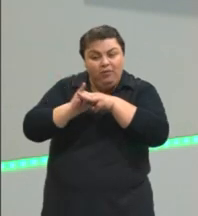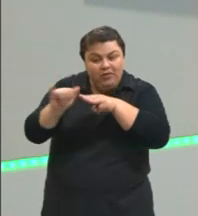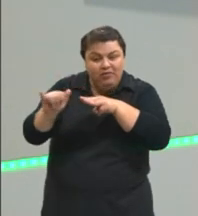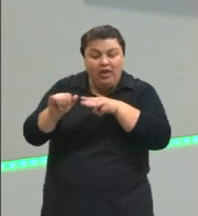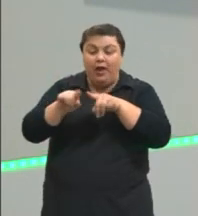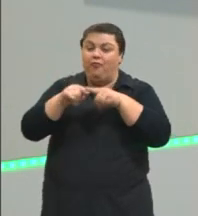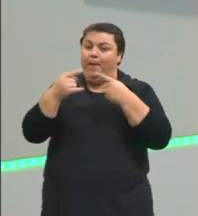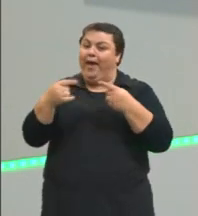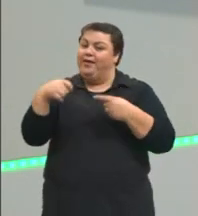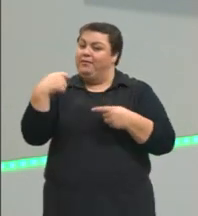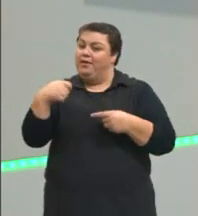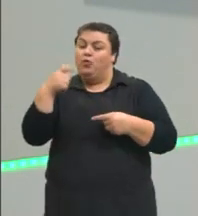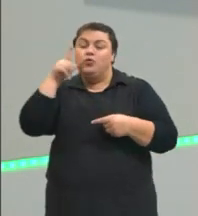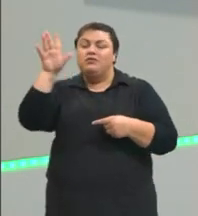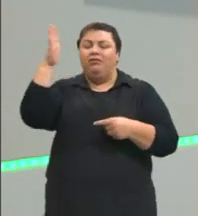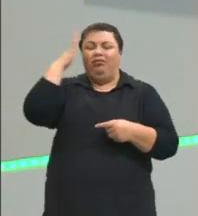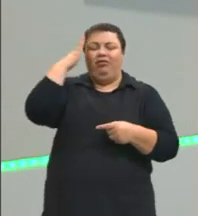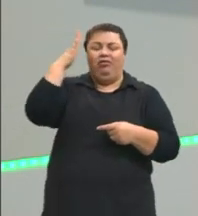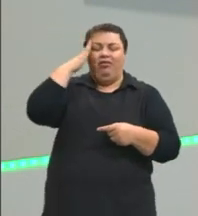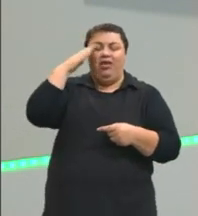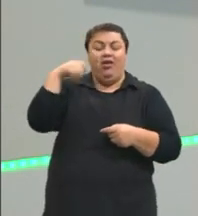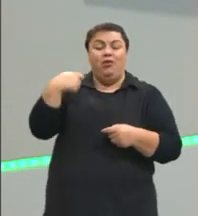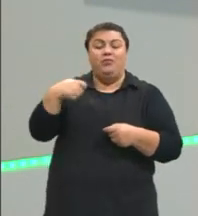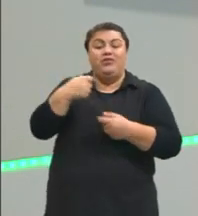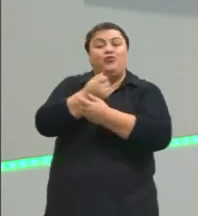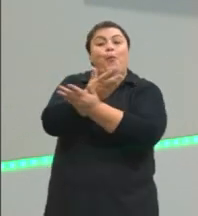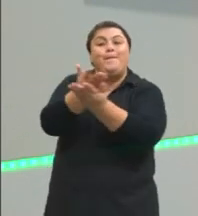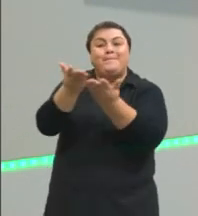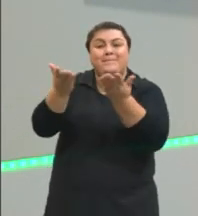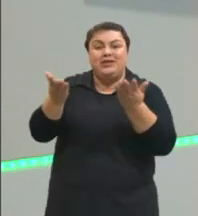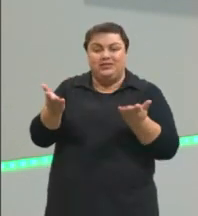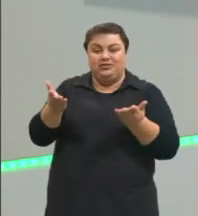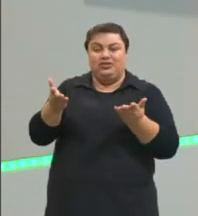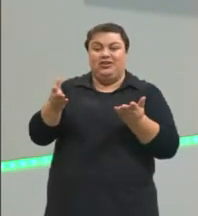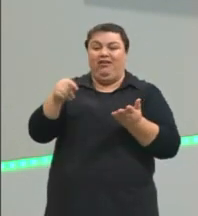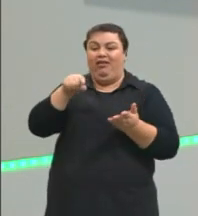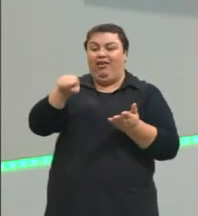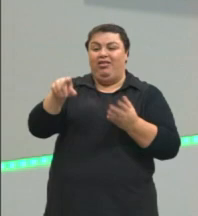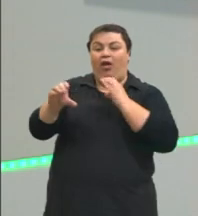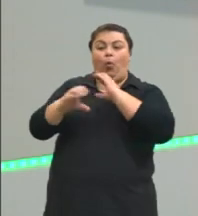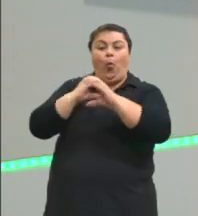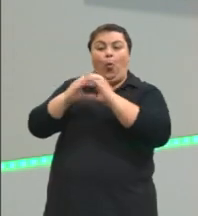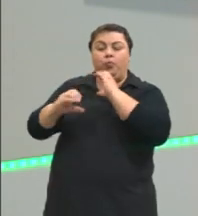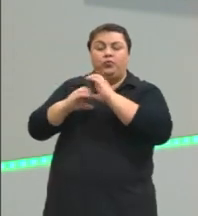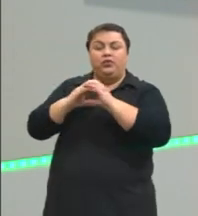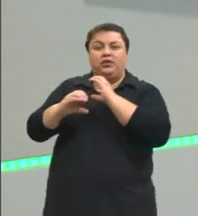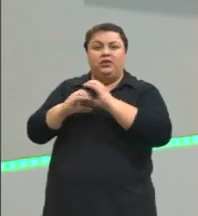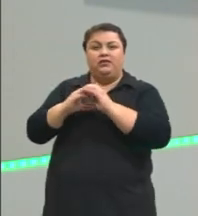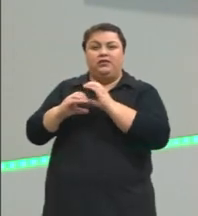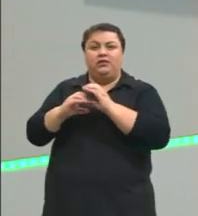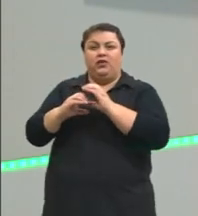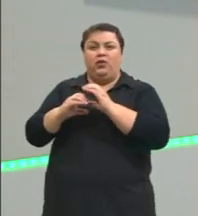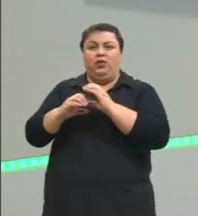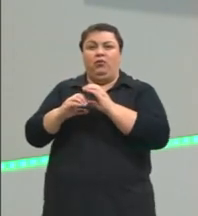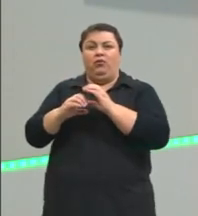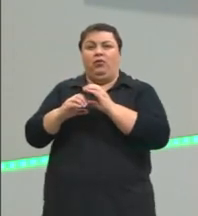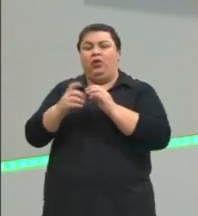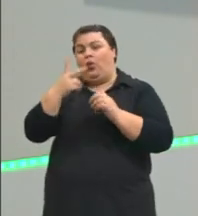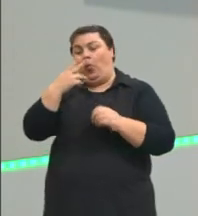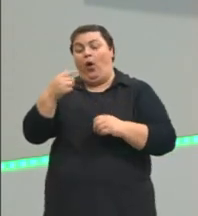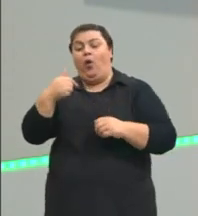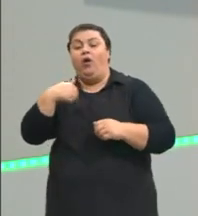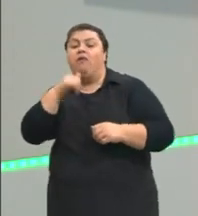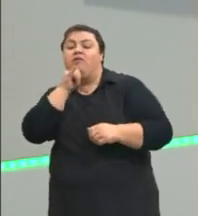partilhar desse sistema de comunicação. Assim como para ir para o Japão e poder me